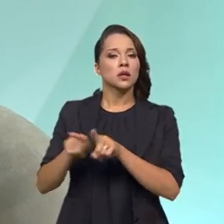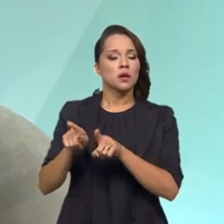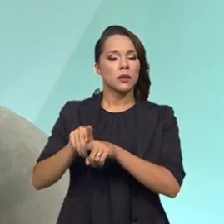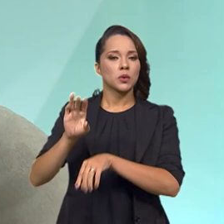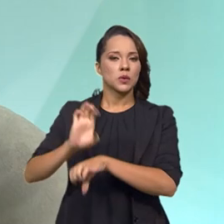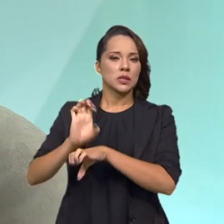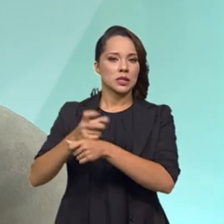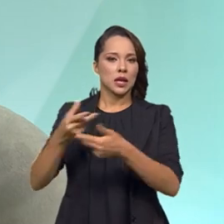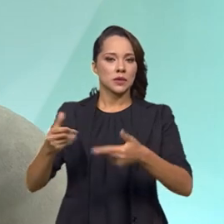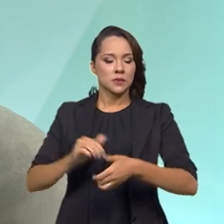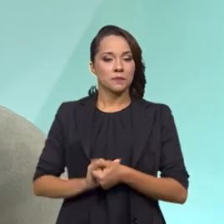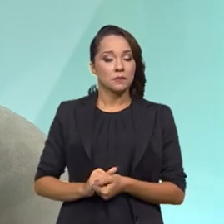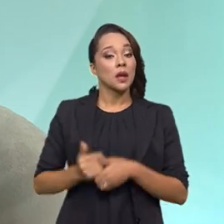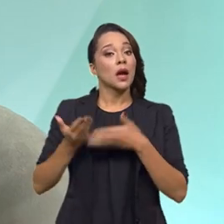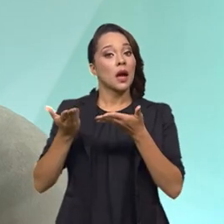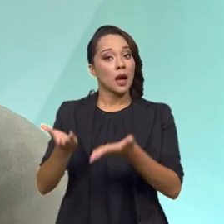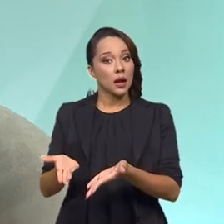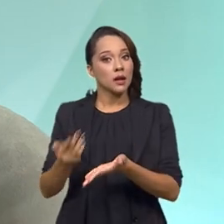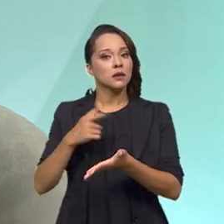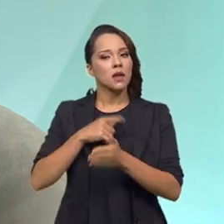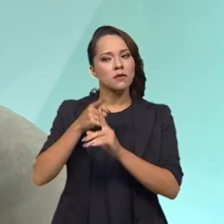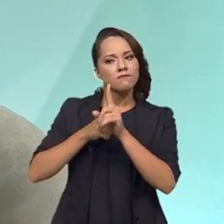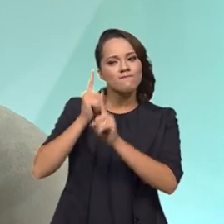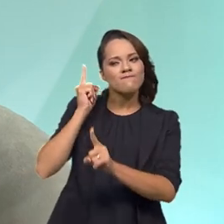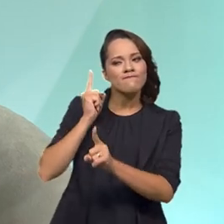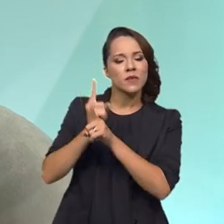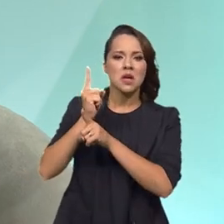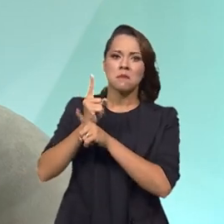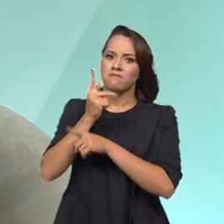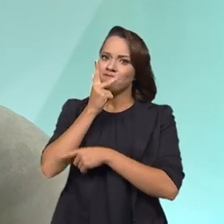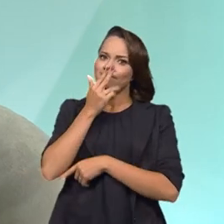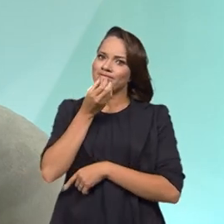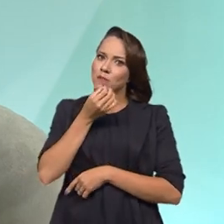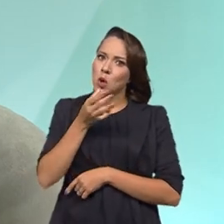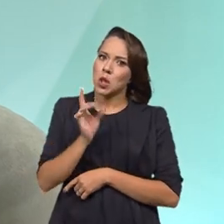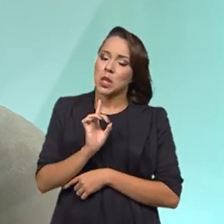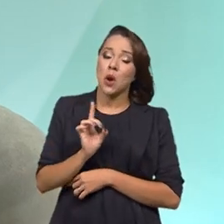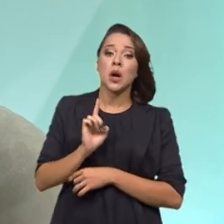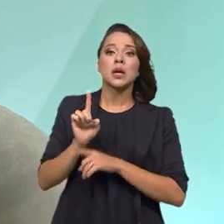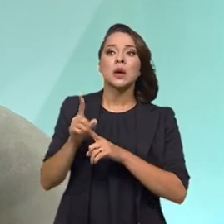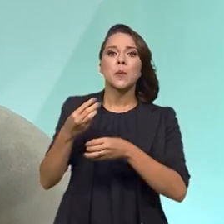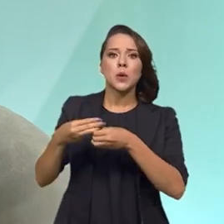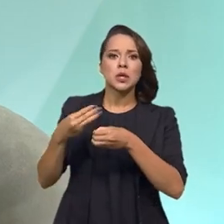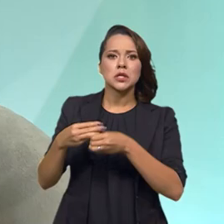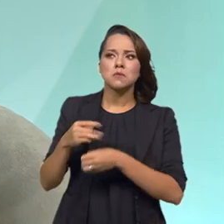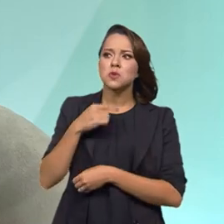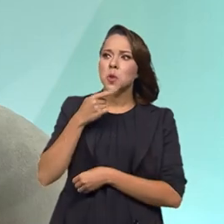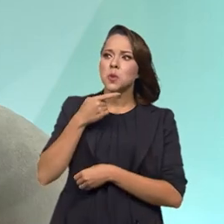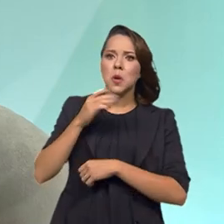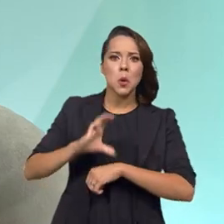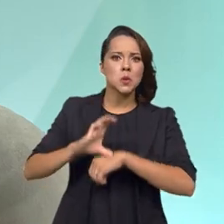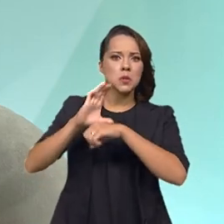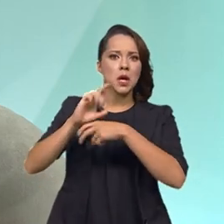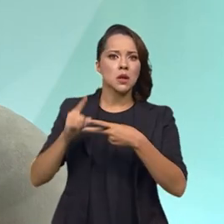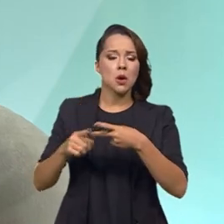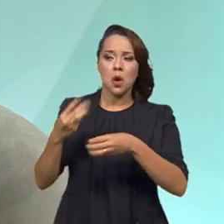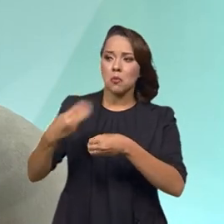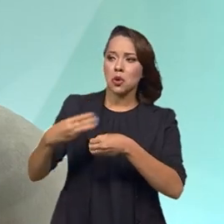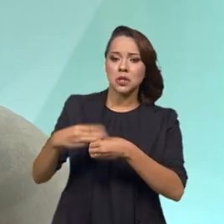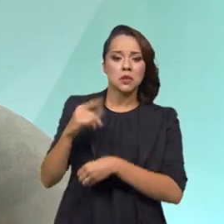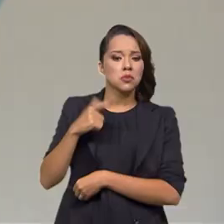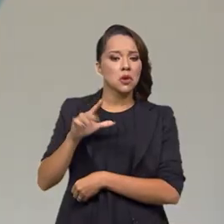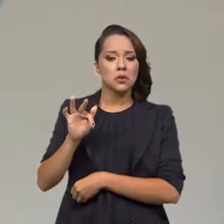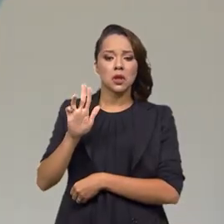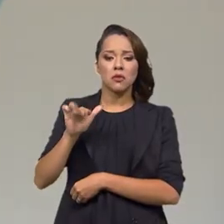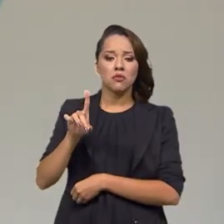estados. E a partir daí, trouxe um diagnóstico não muito favorável, em que municípios não têm conselho, municípios não têm